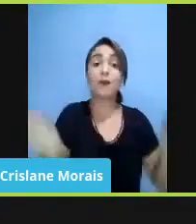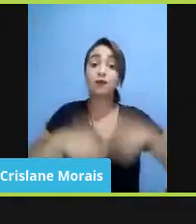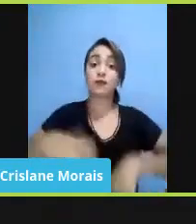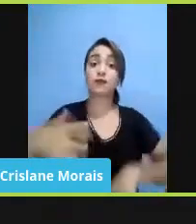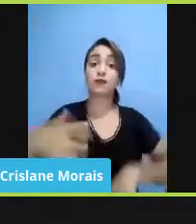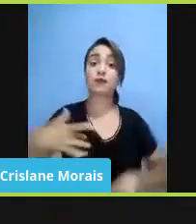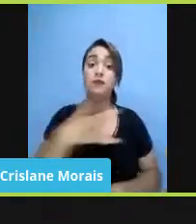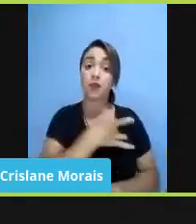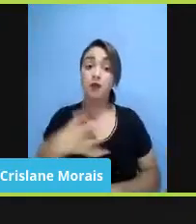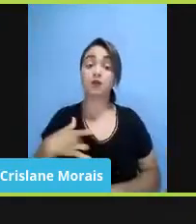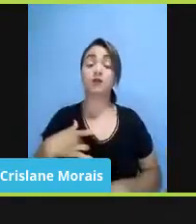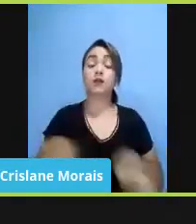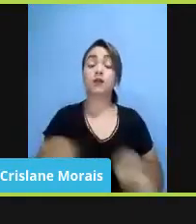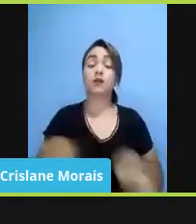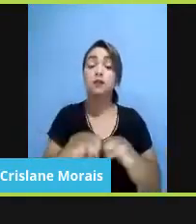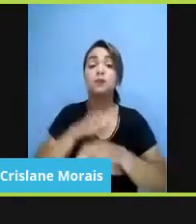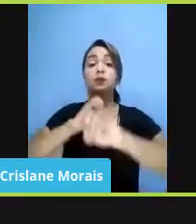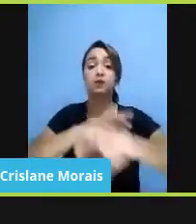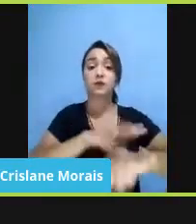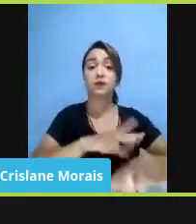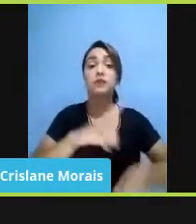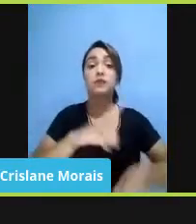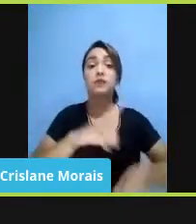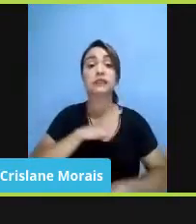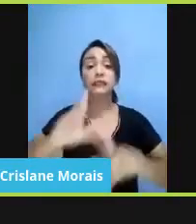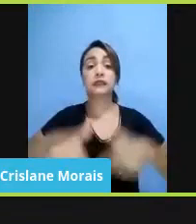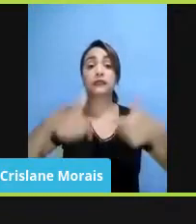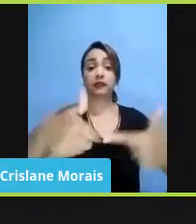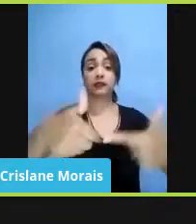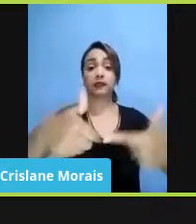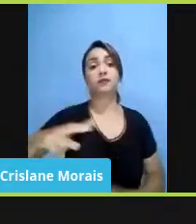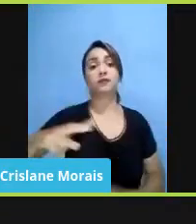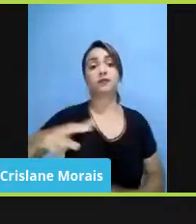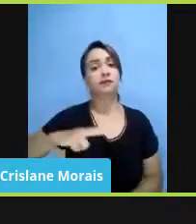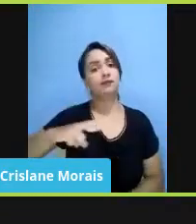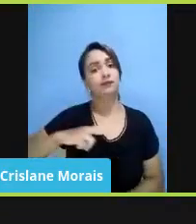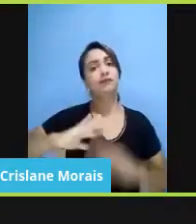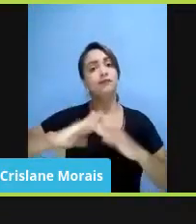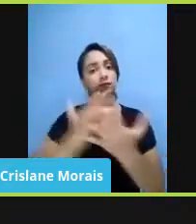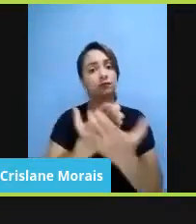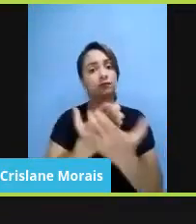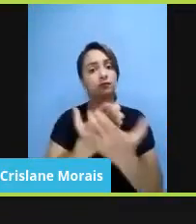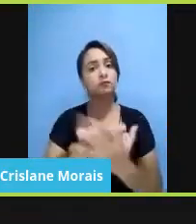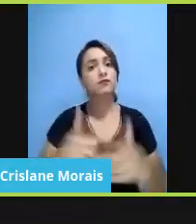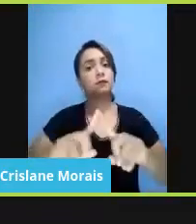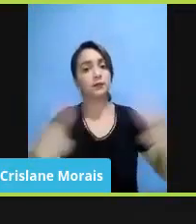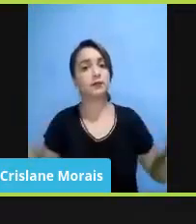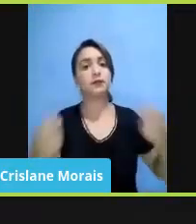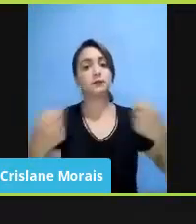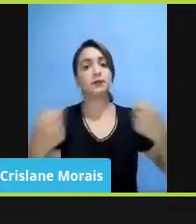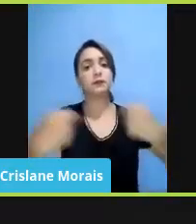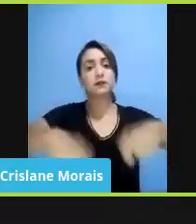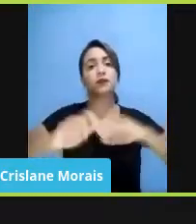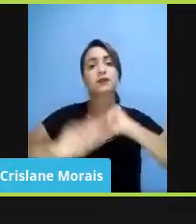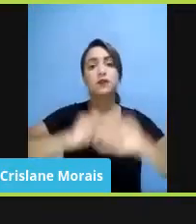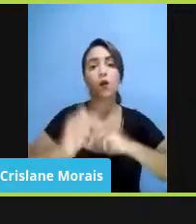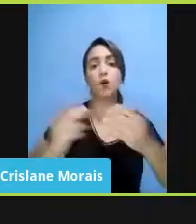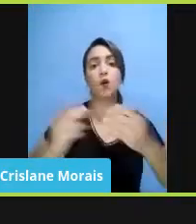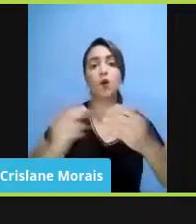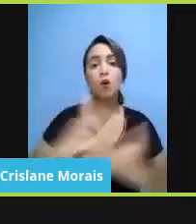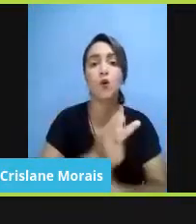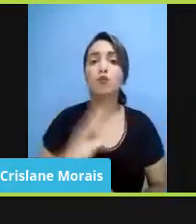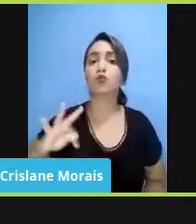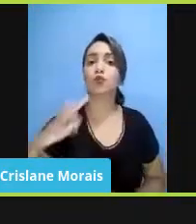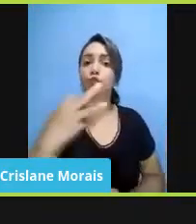que haja a atuação da iniciativa privada. Essa atuação da iniciativa privada, ela tinha que se dar observando toda a ideologia da